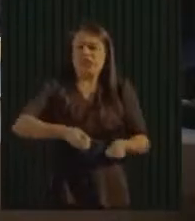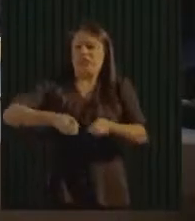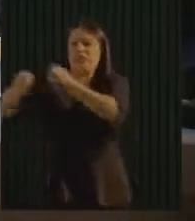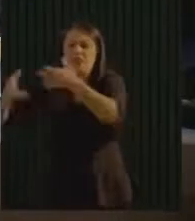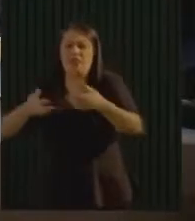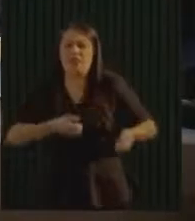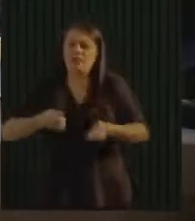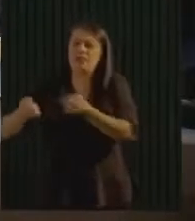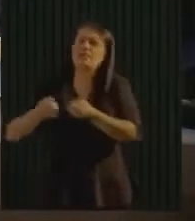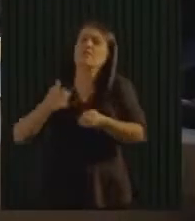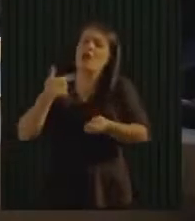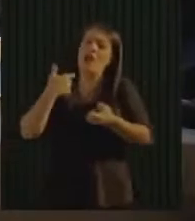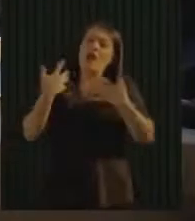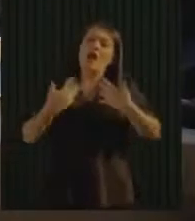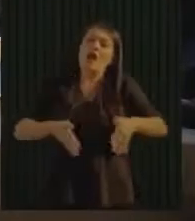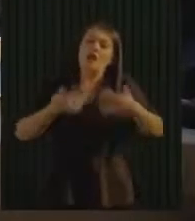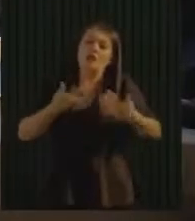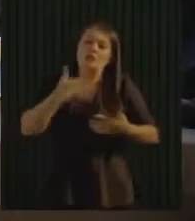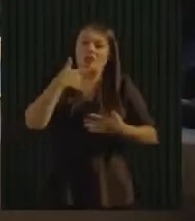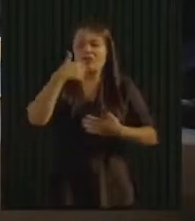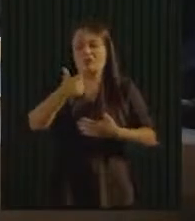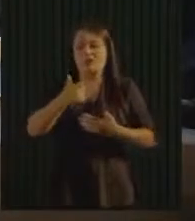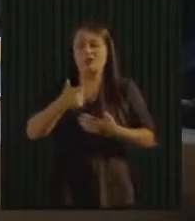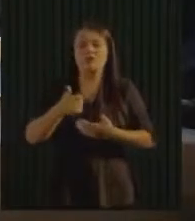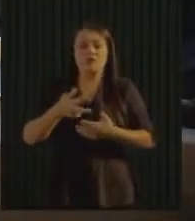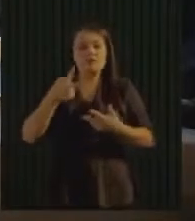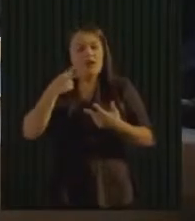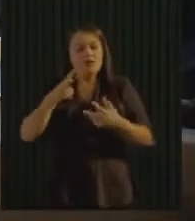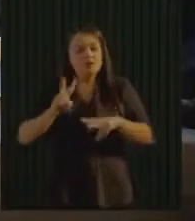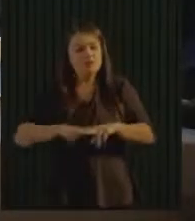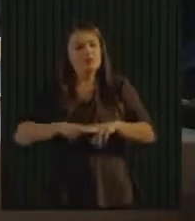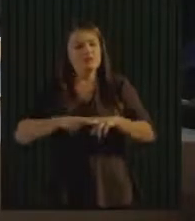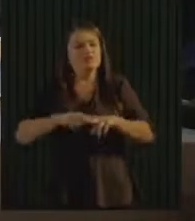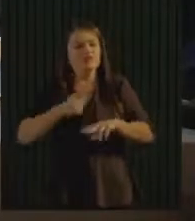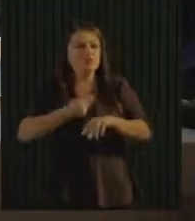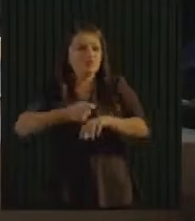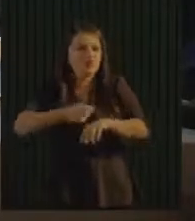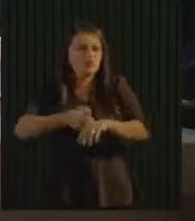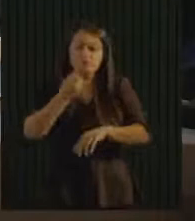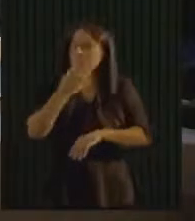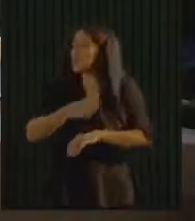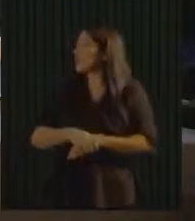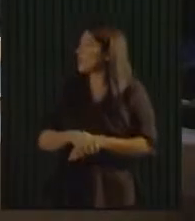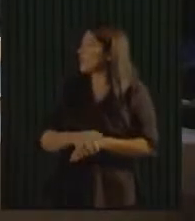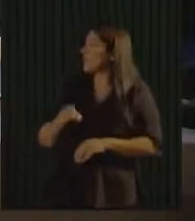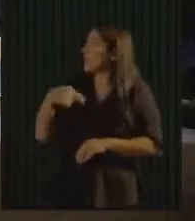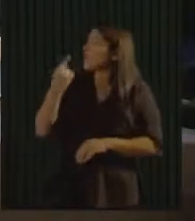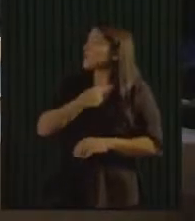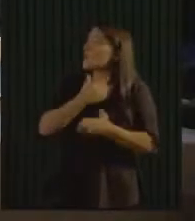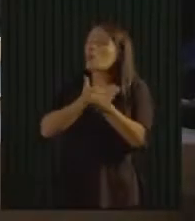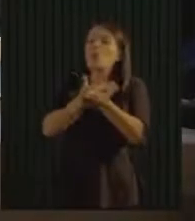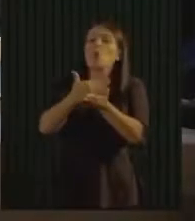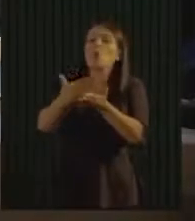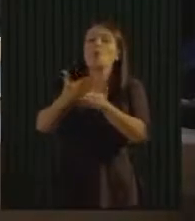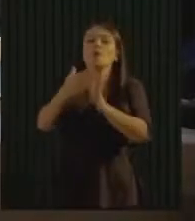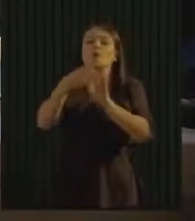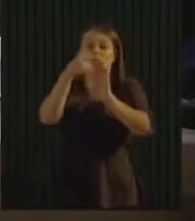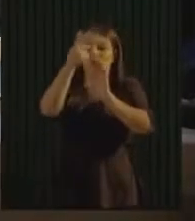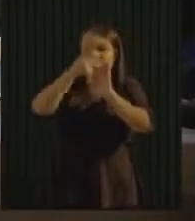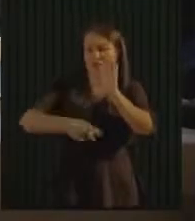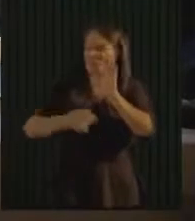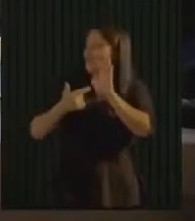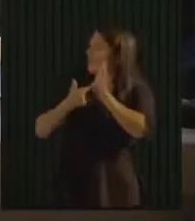da nossa caminhonetinha. Está aqui o material, a gente fez um piloto em dois prédios, quando a gente começou esse projeto, com